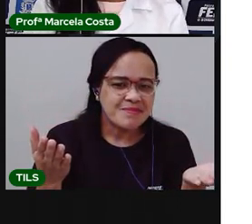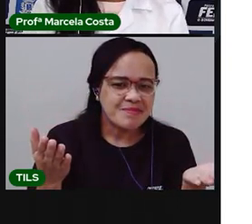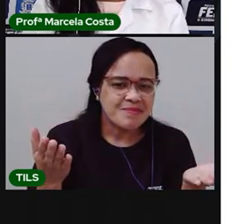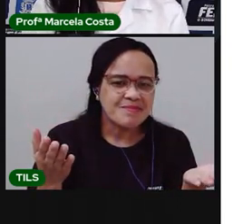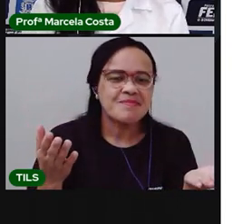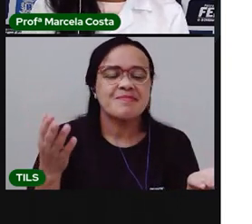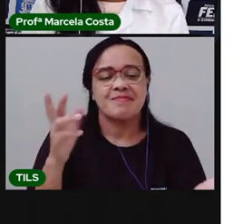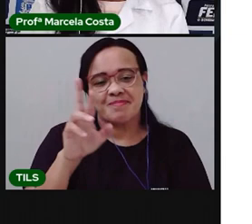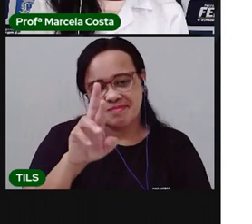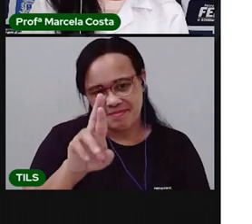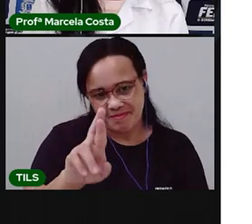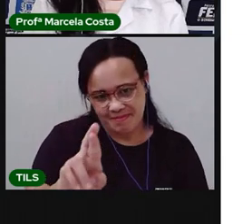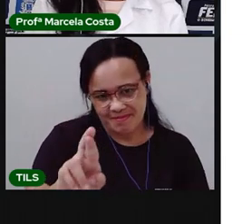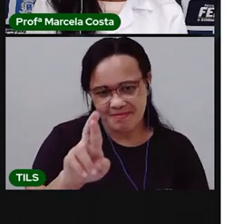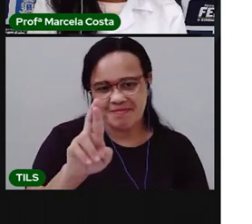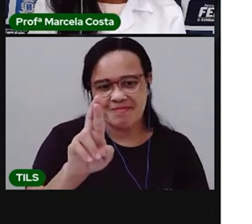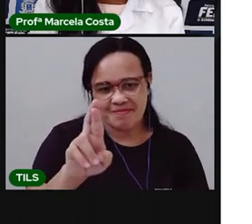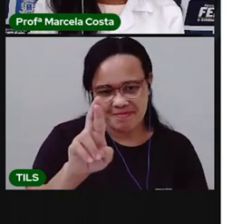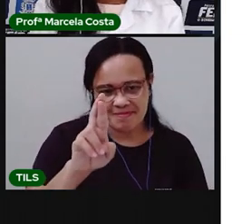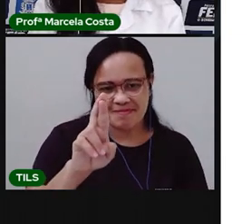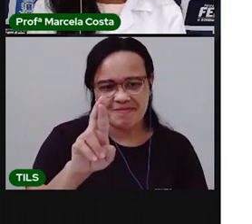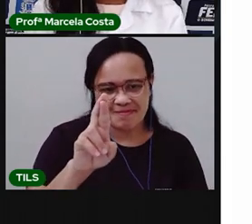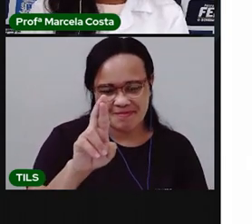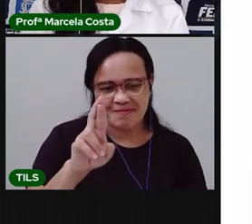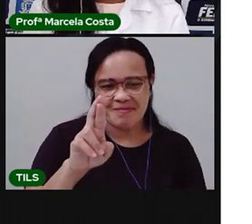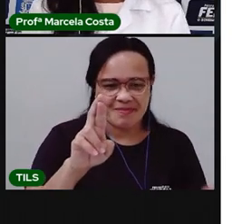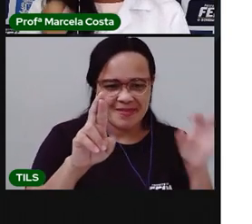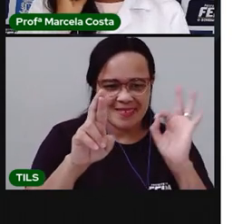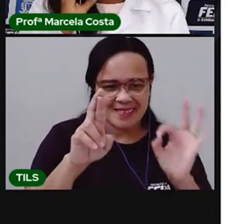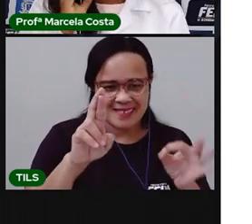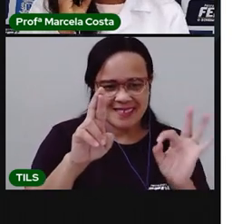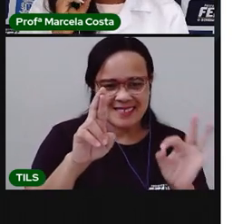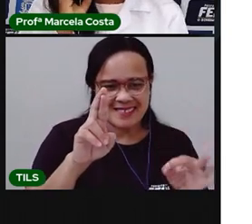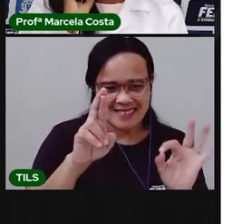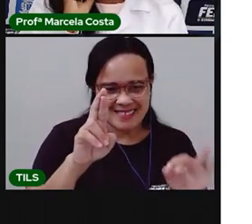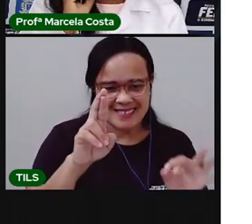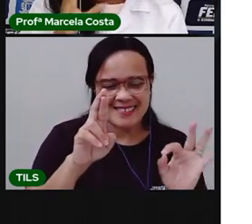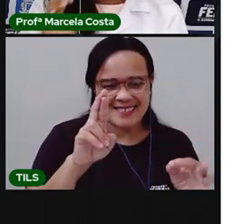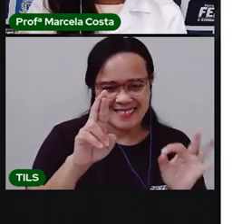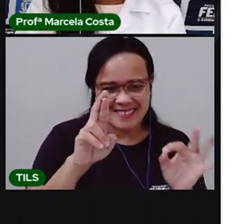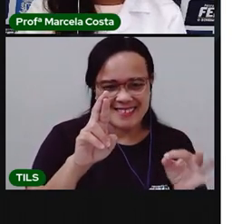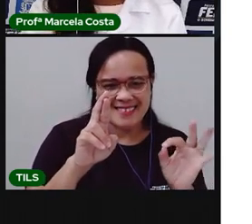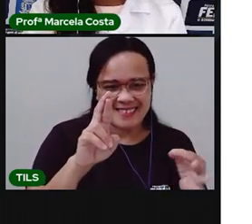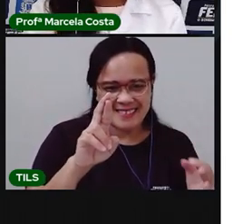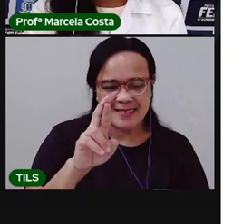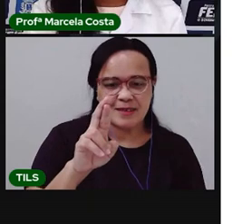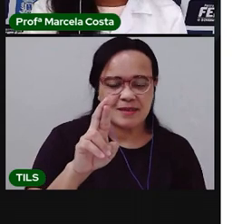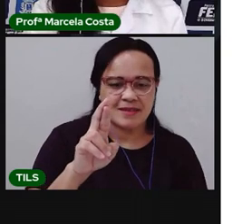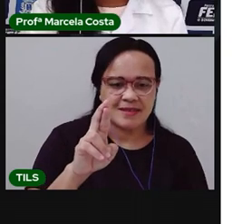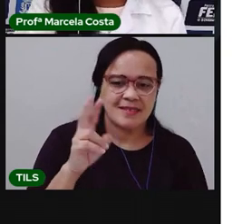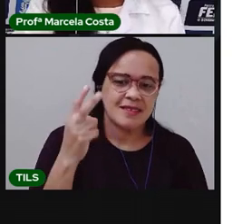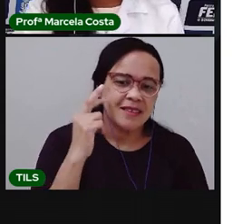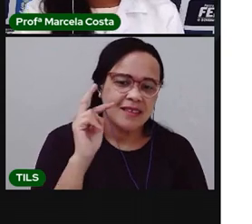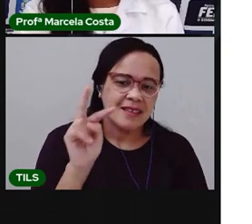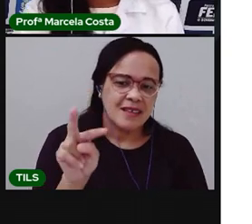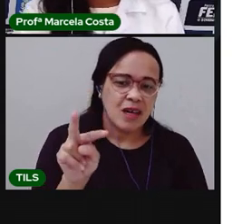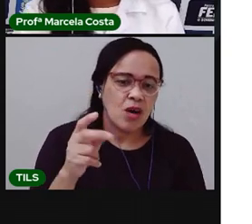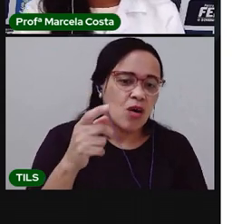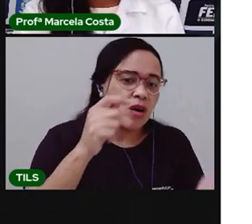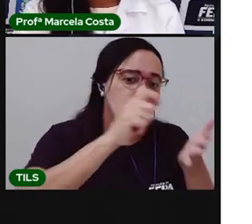Com a letra R, que tem o som do Rê, né? O Rê. Olha a escrita.